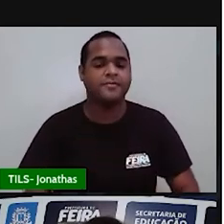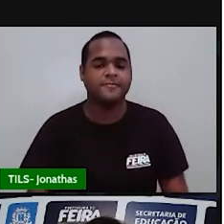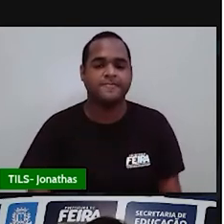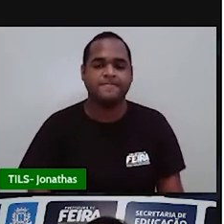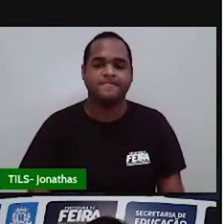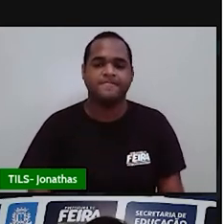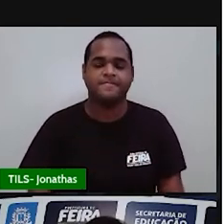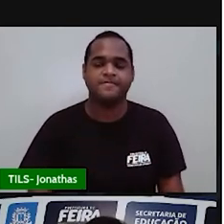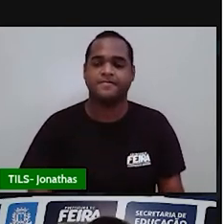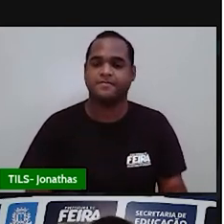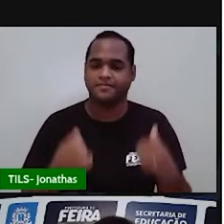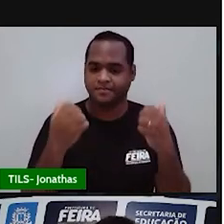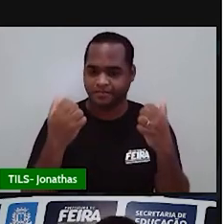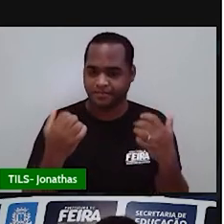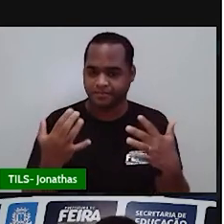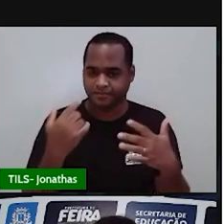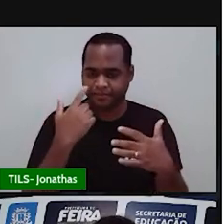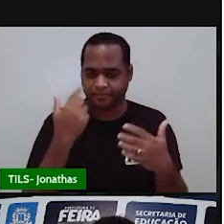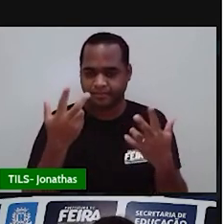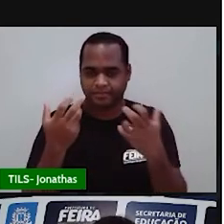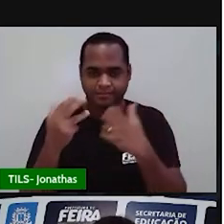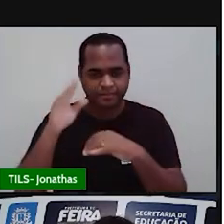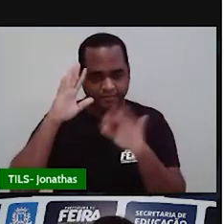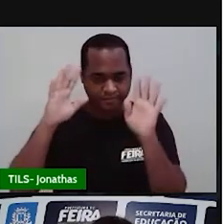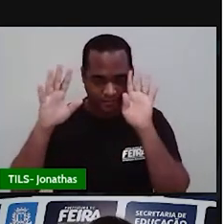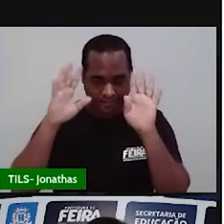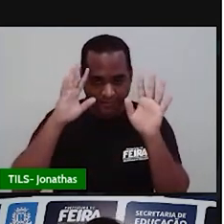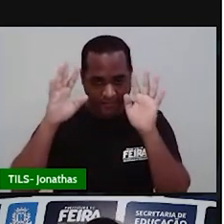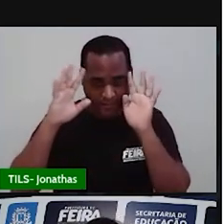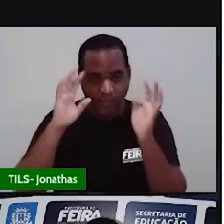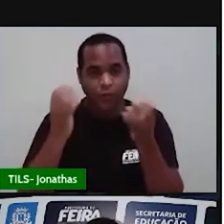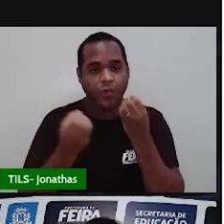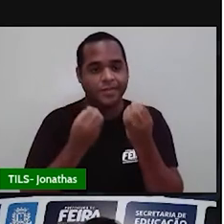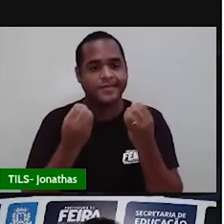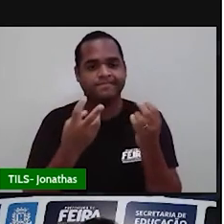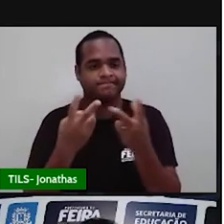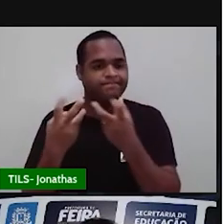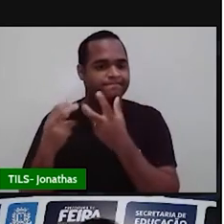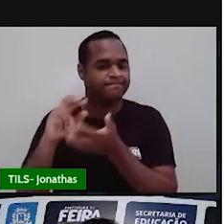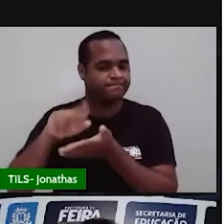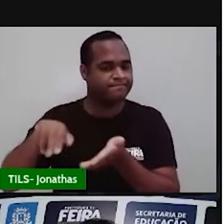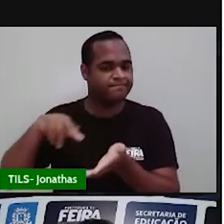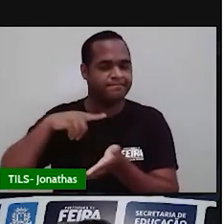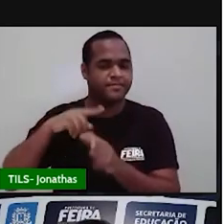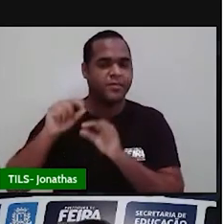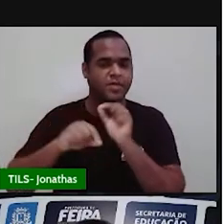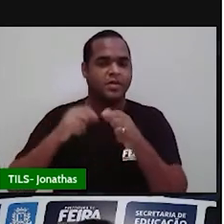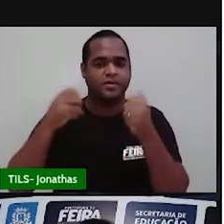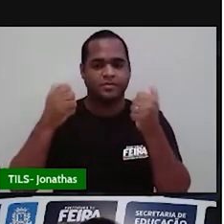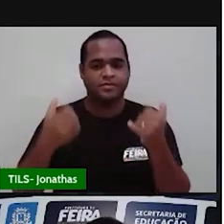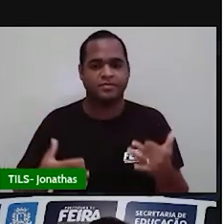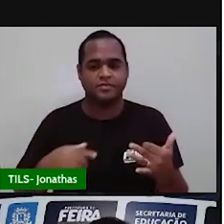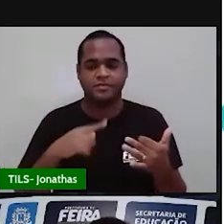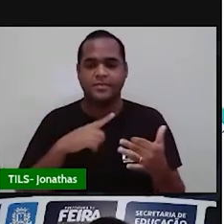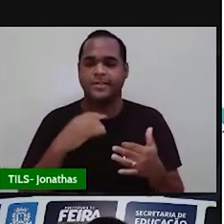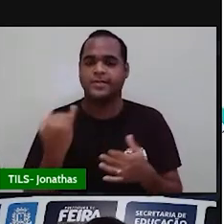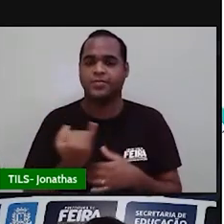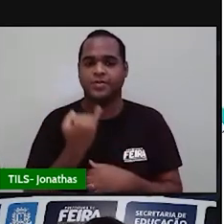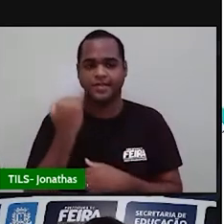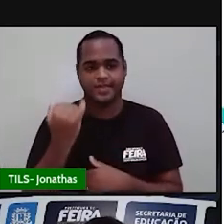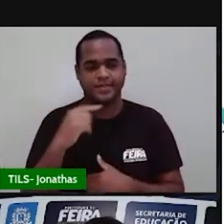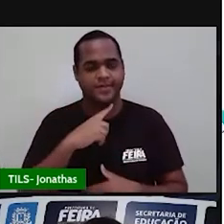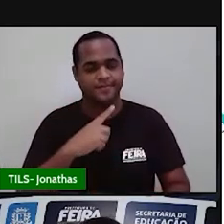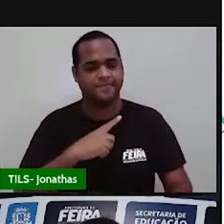veja, né, para e pensa aí um pouquinho para perceber o quanto ela é importante,